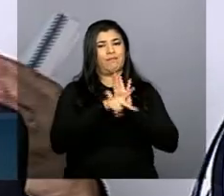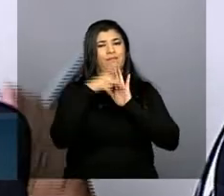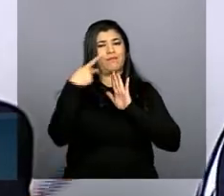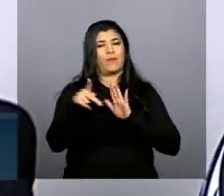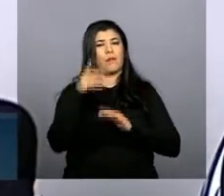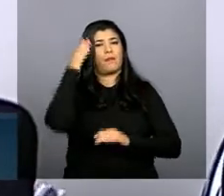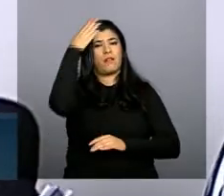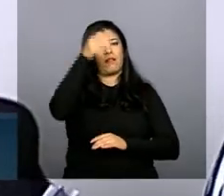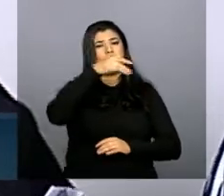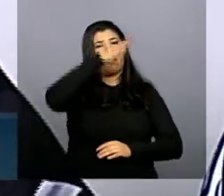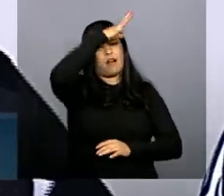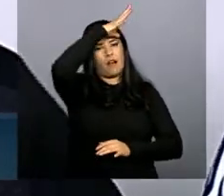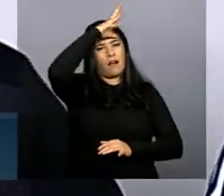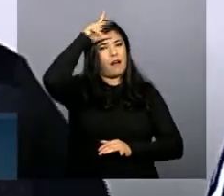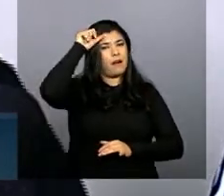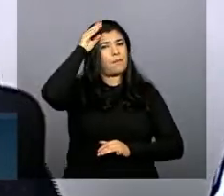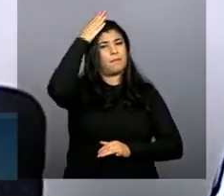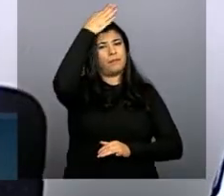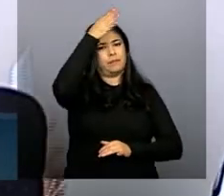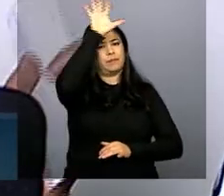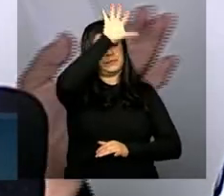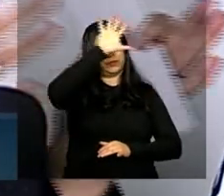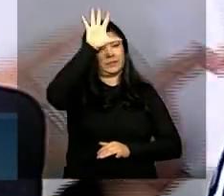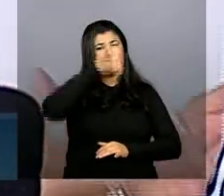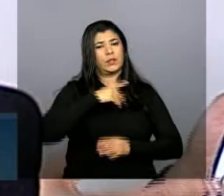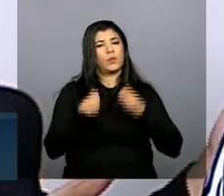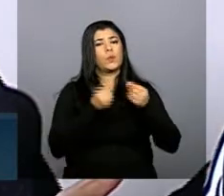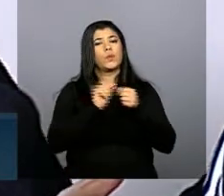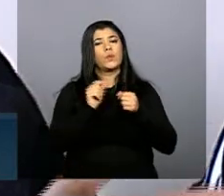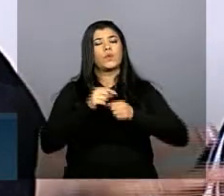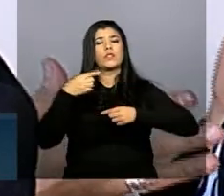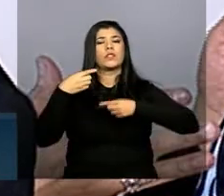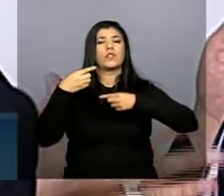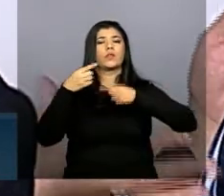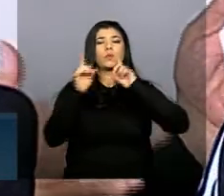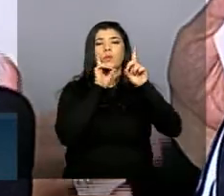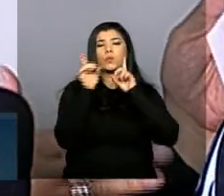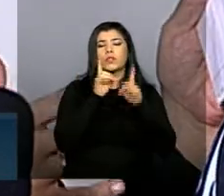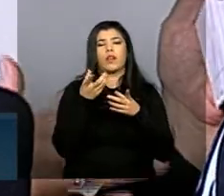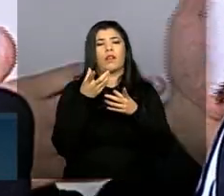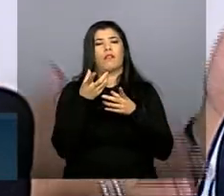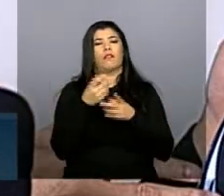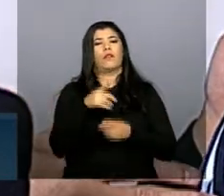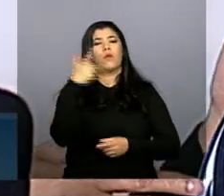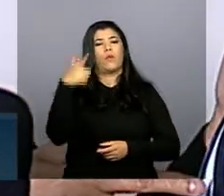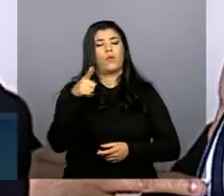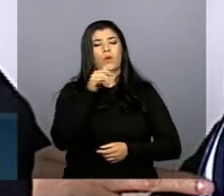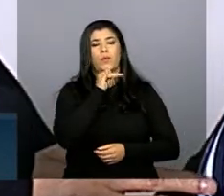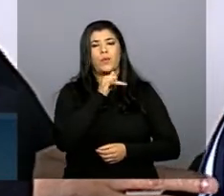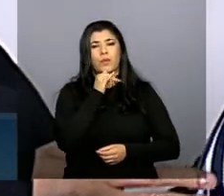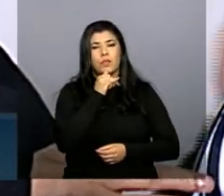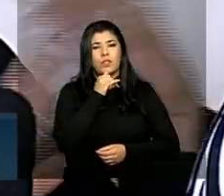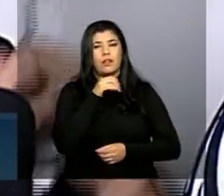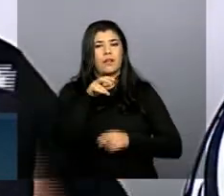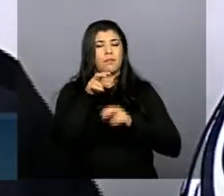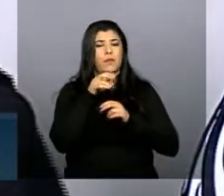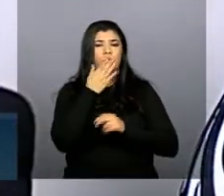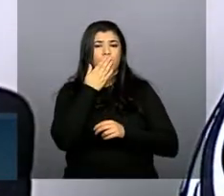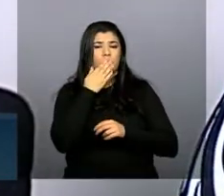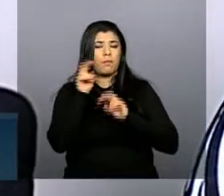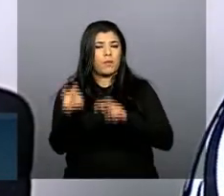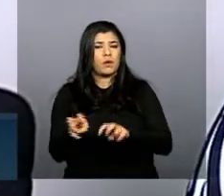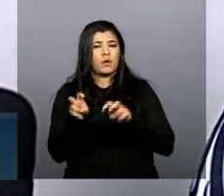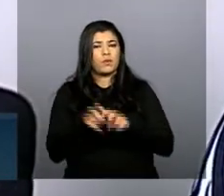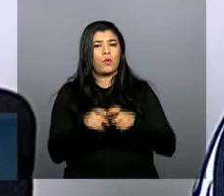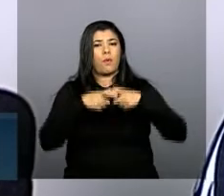tamanho da Amazônia tá e o diálogo como a gente fala de agricultores de médio e grande porte no Mato Grosso tá versus